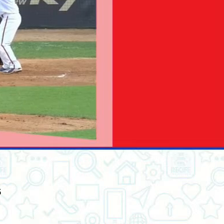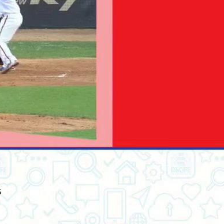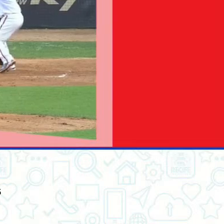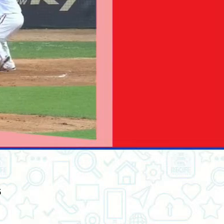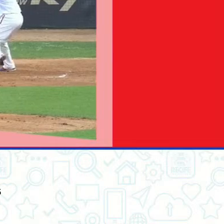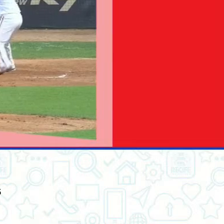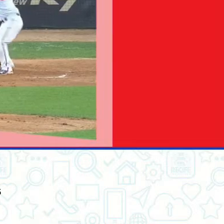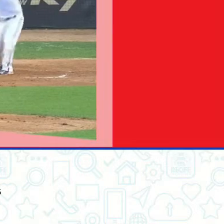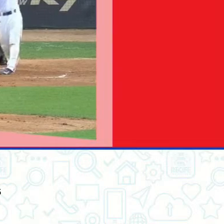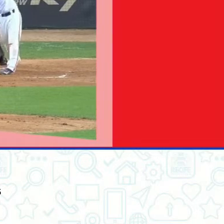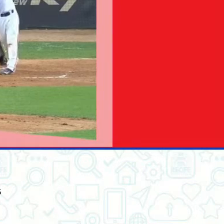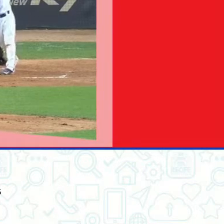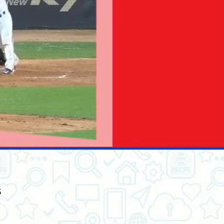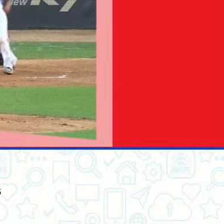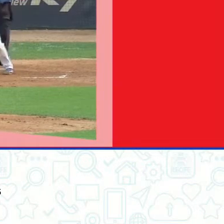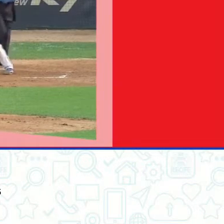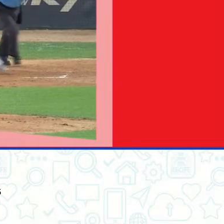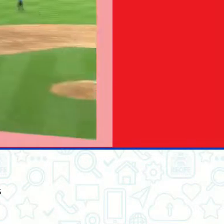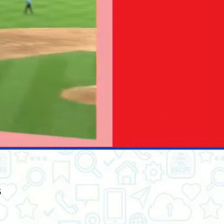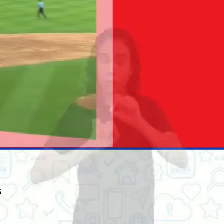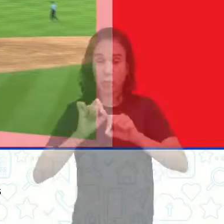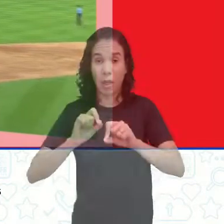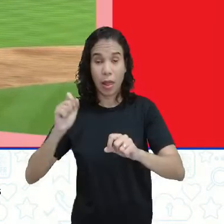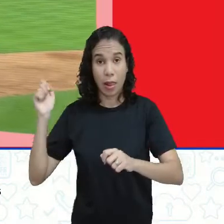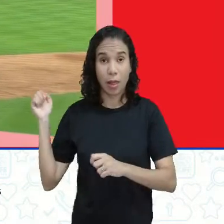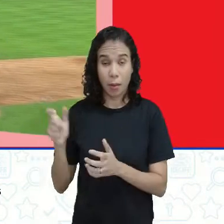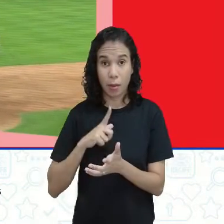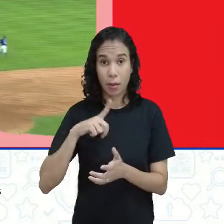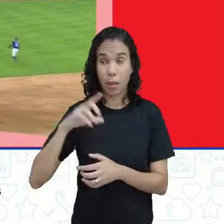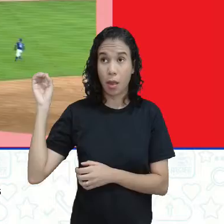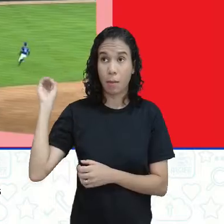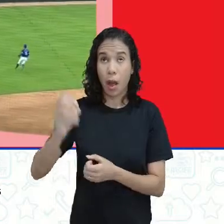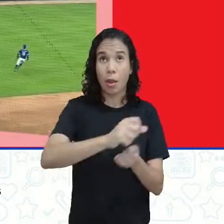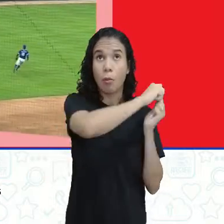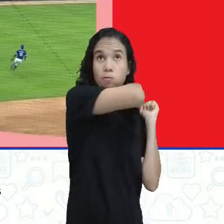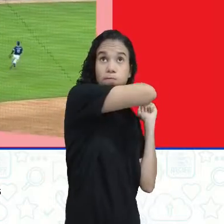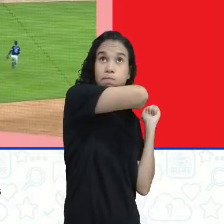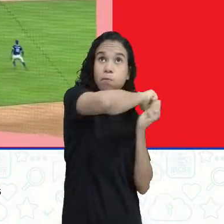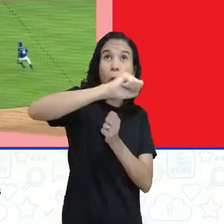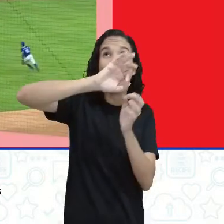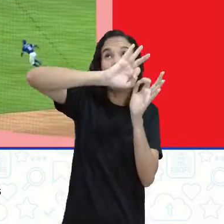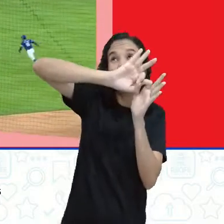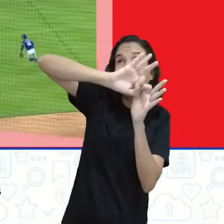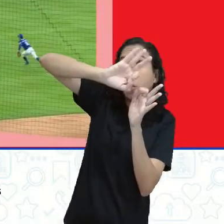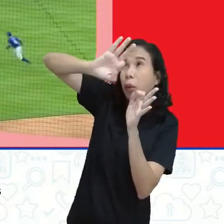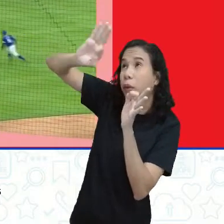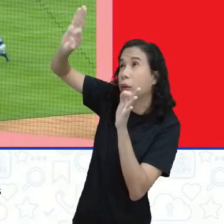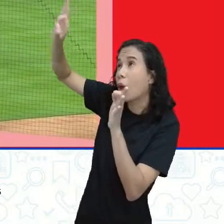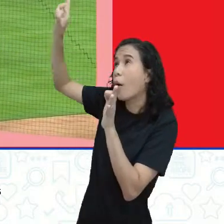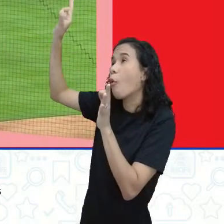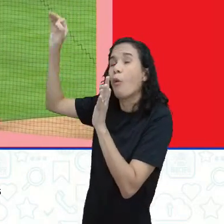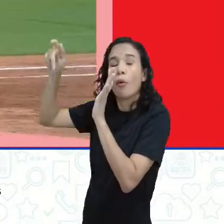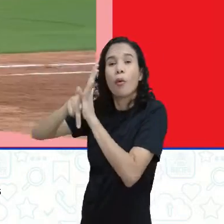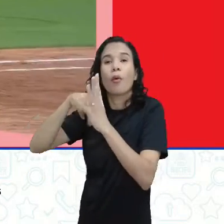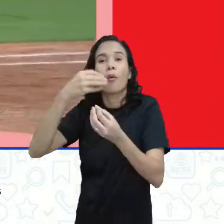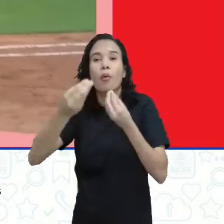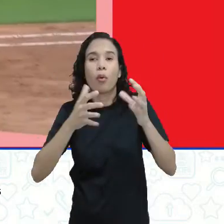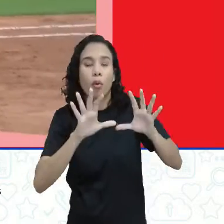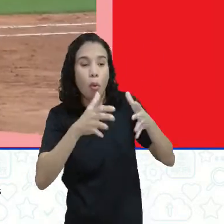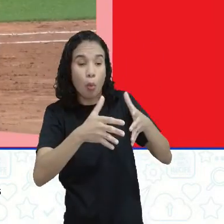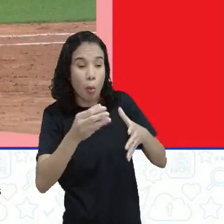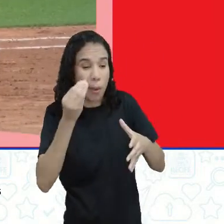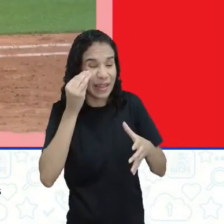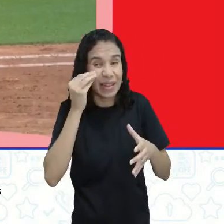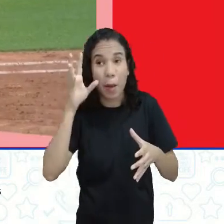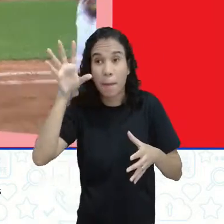Aí, ó, o momento em que ele rebate a bola e aí a equipe está tentando